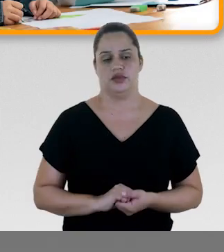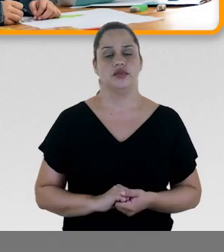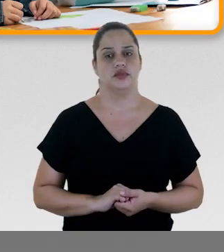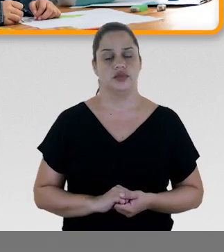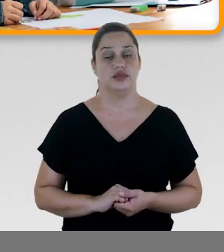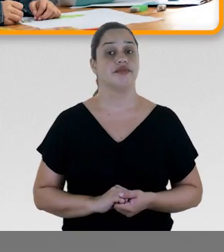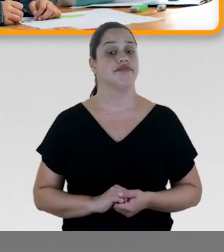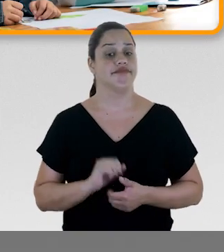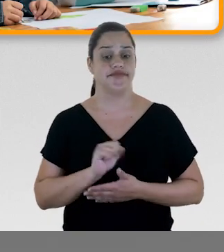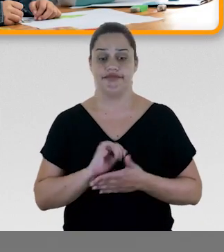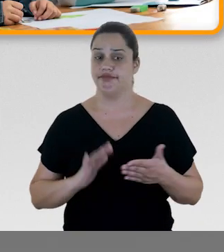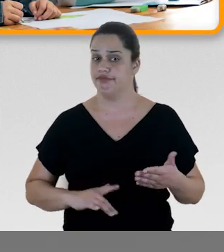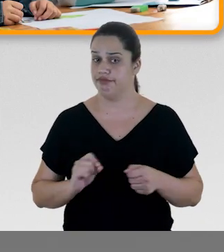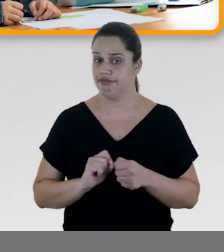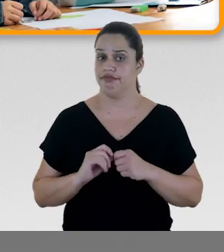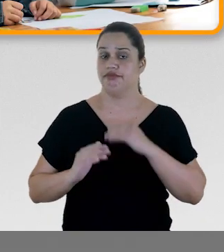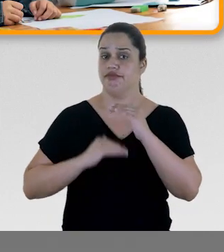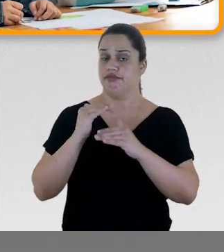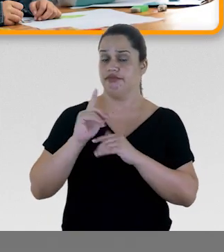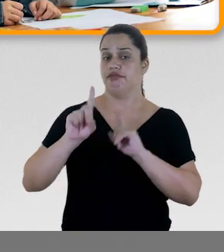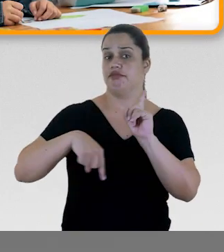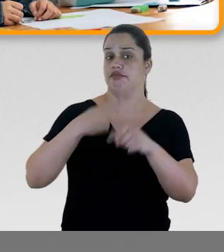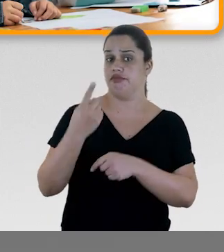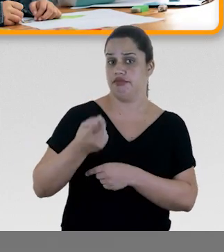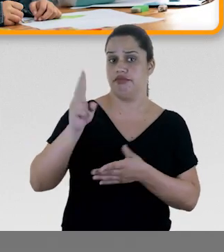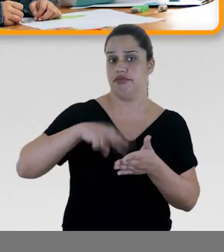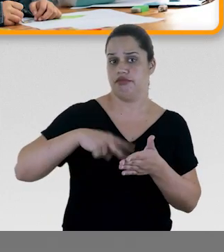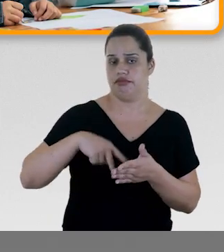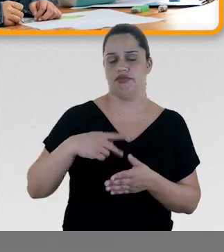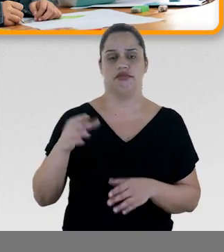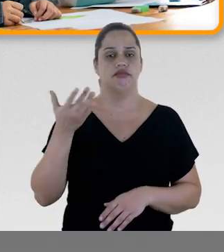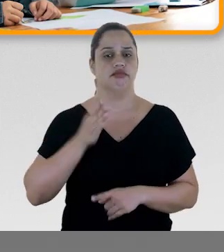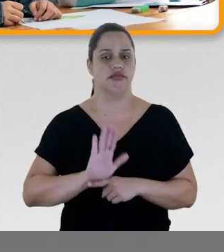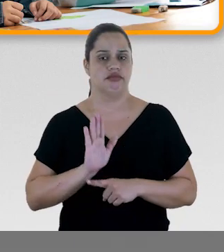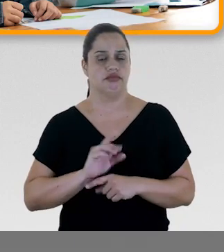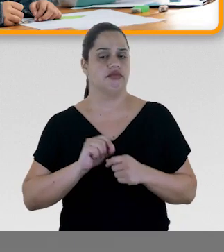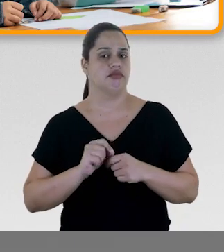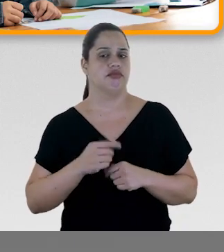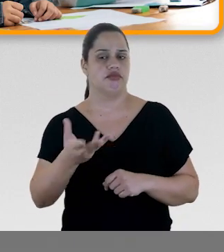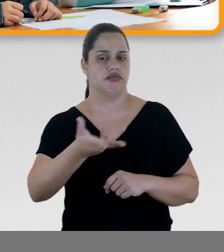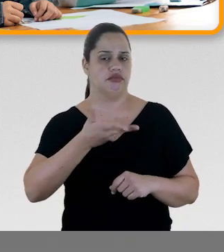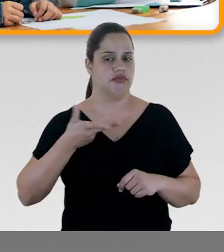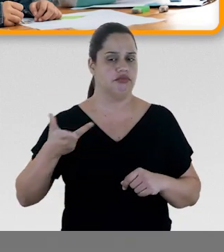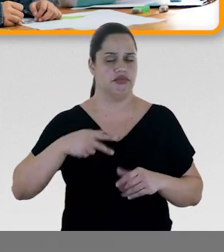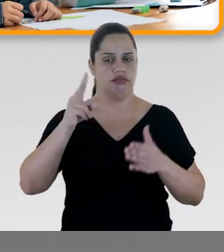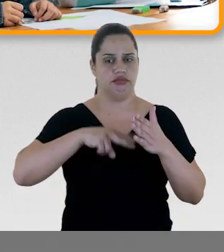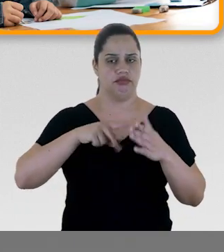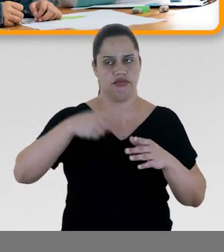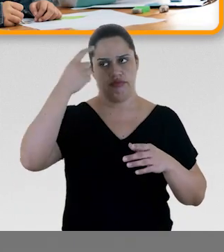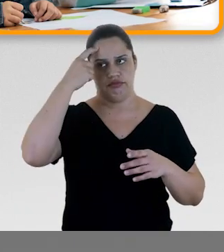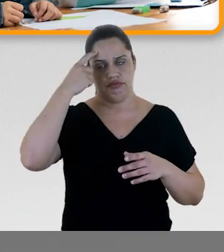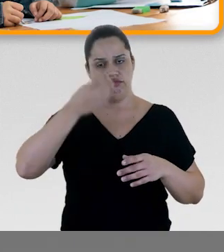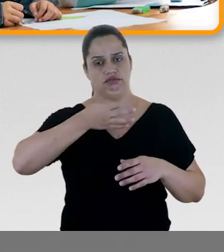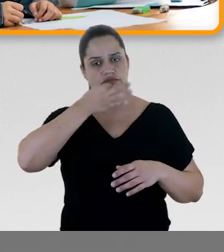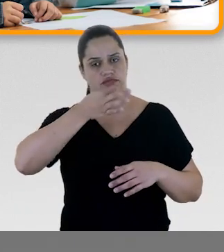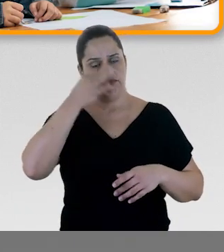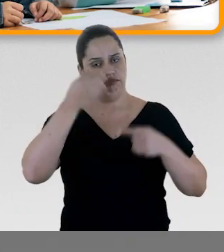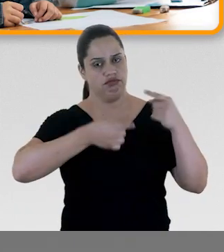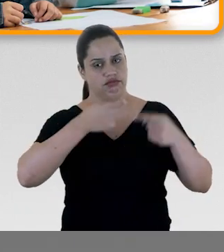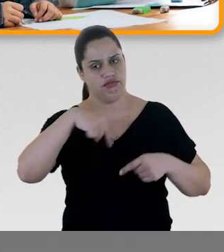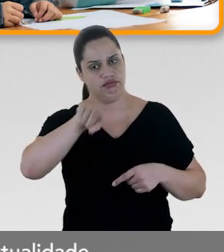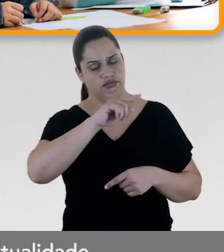Atividades desenvolvidas após a leitura ajudam na fruição leitora e no pensamento crítico dos